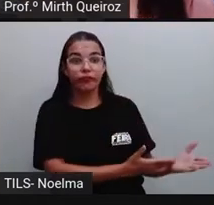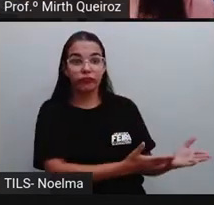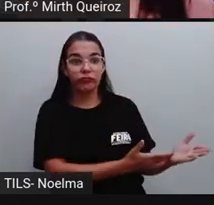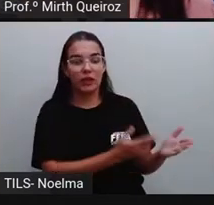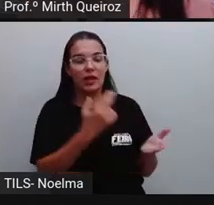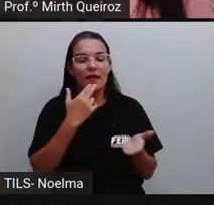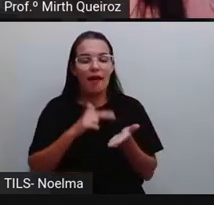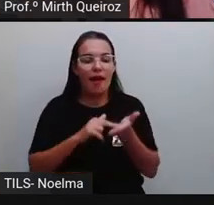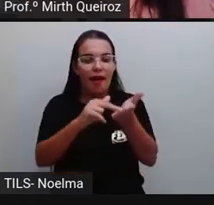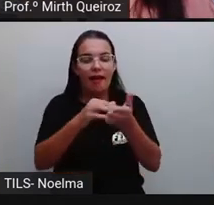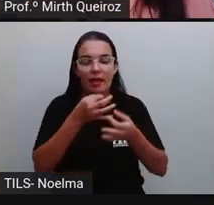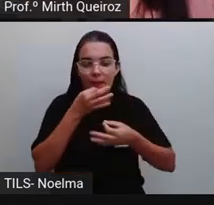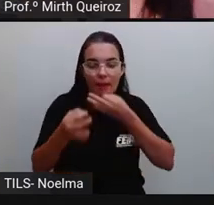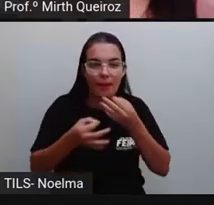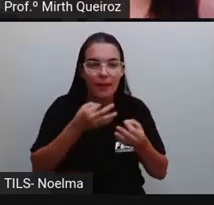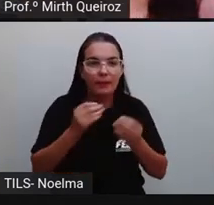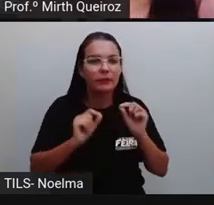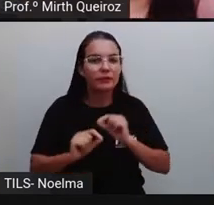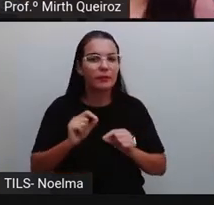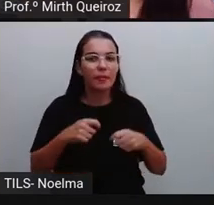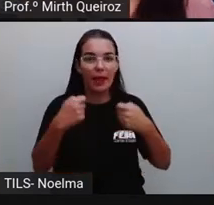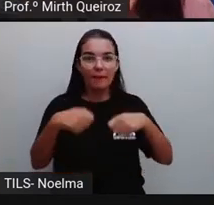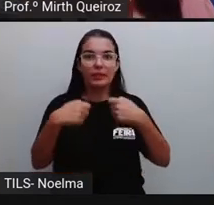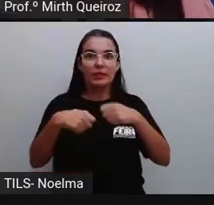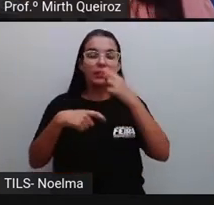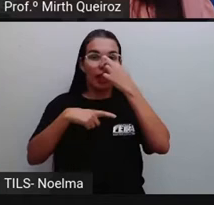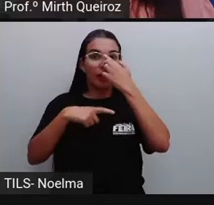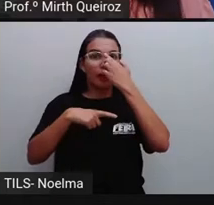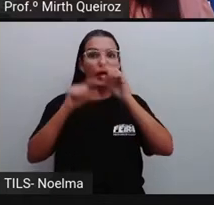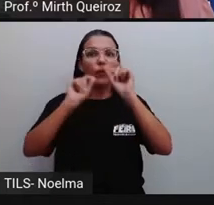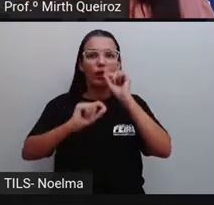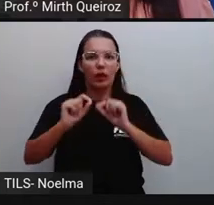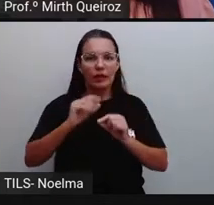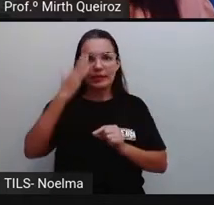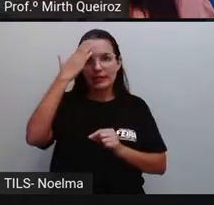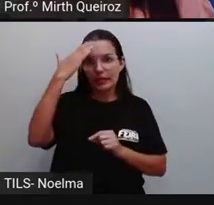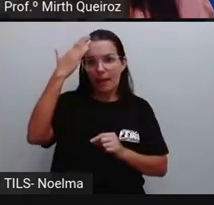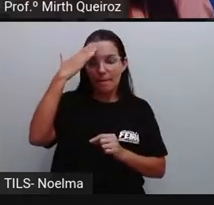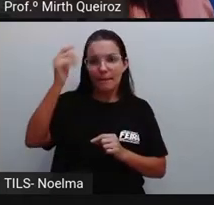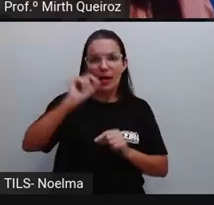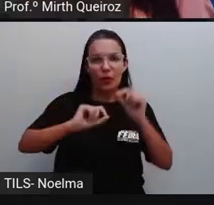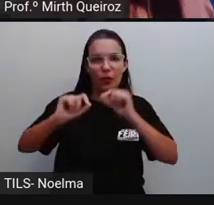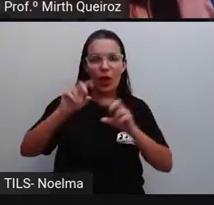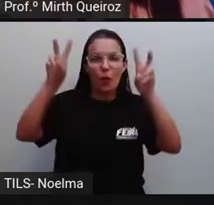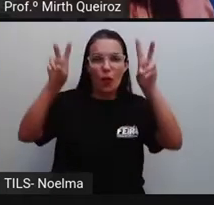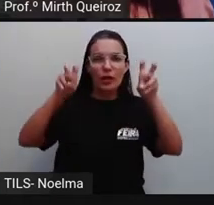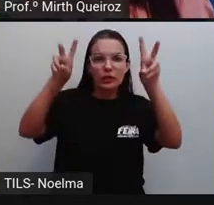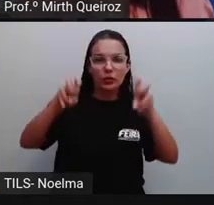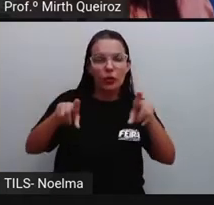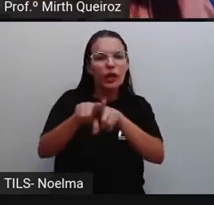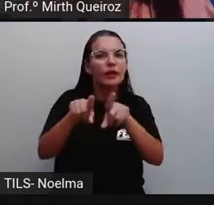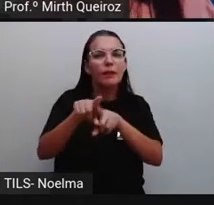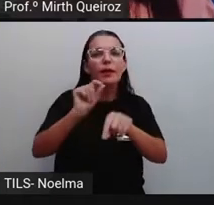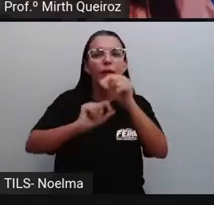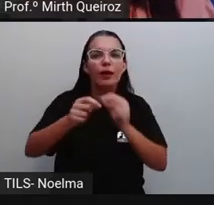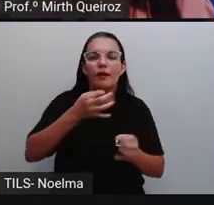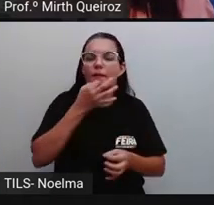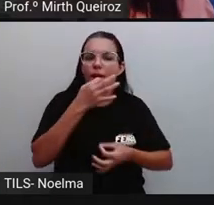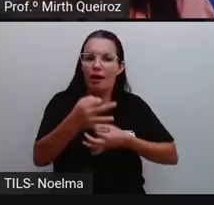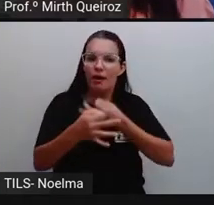argumentativa, certo? Persuasão e argumentação, né? Se trata de uma carta argumentativa.